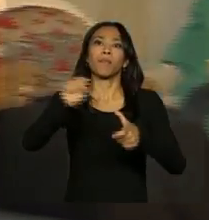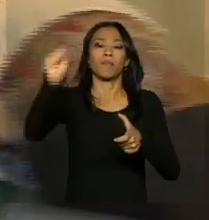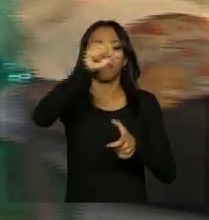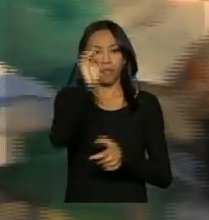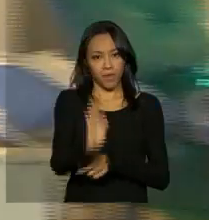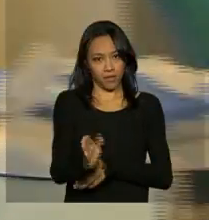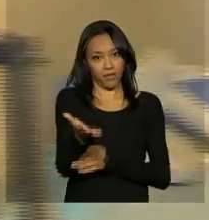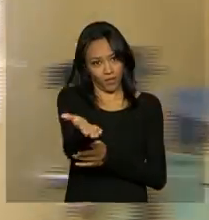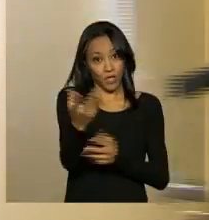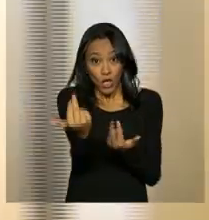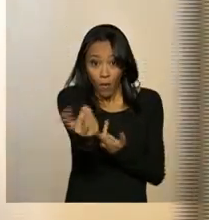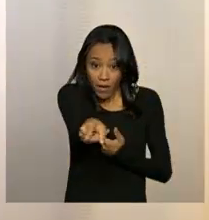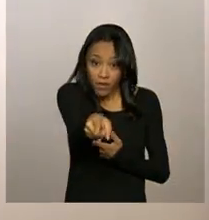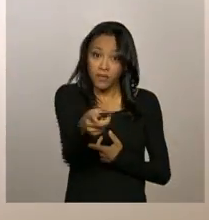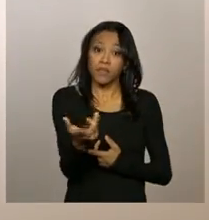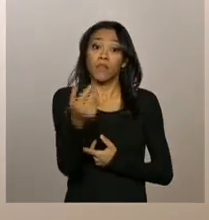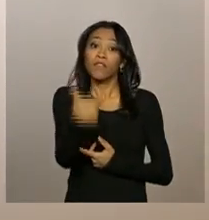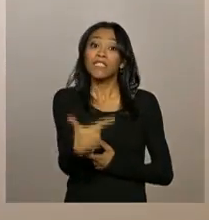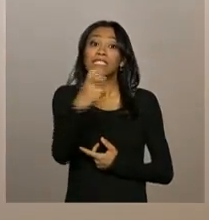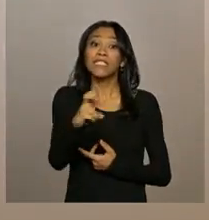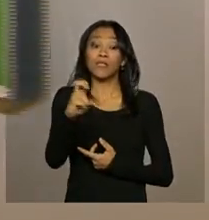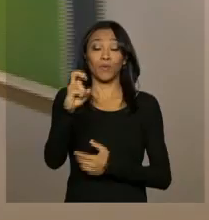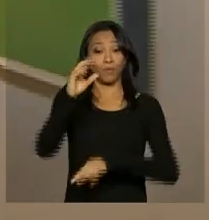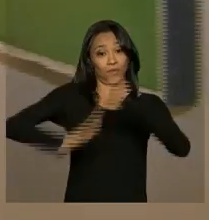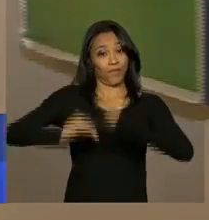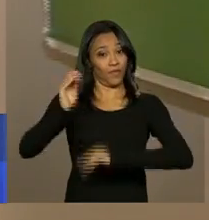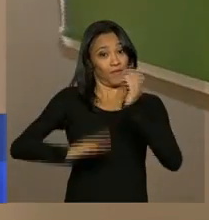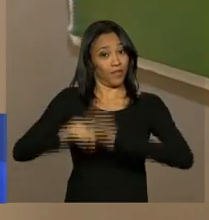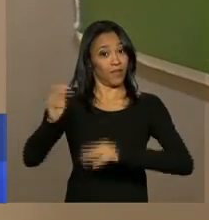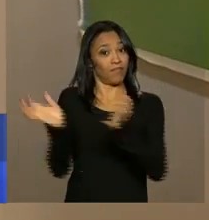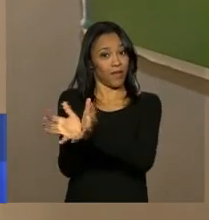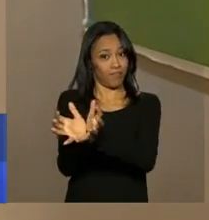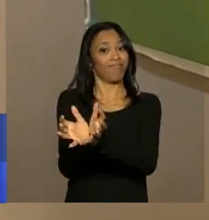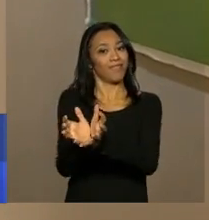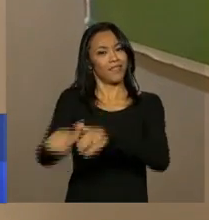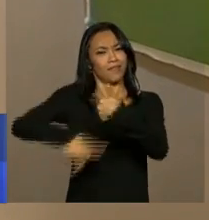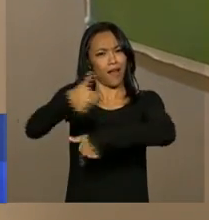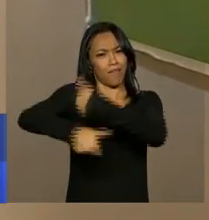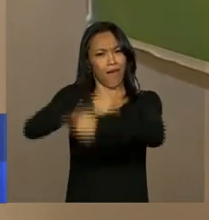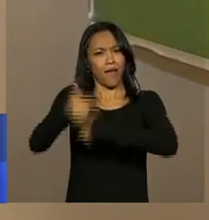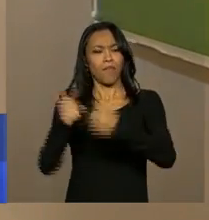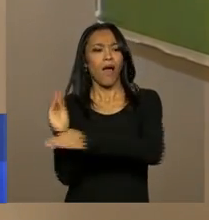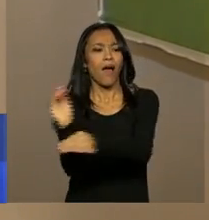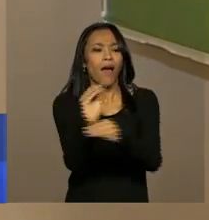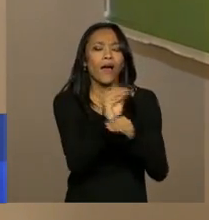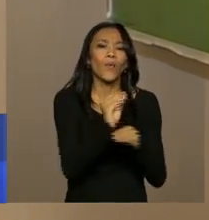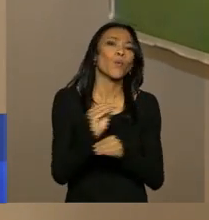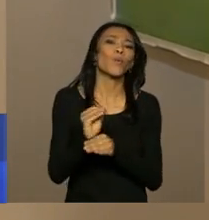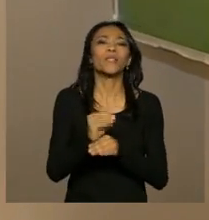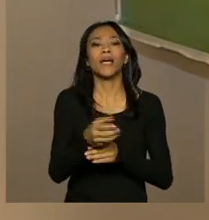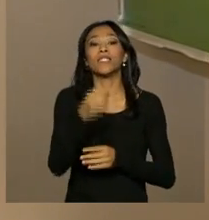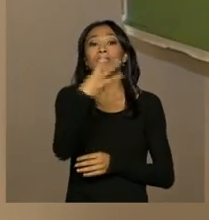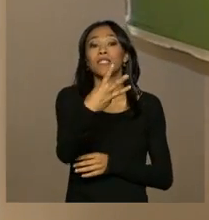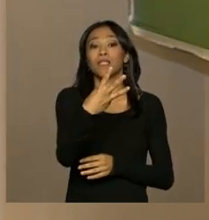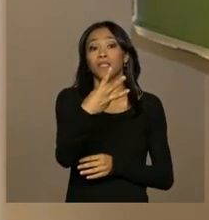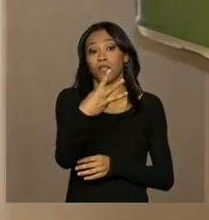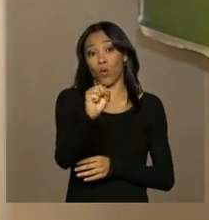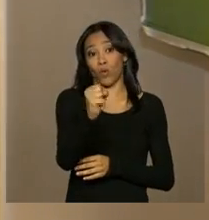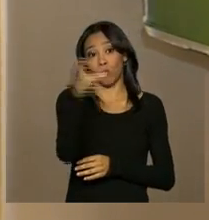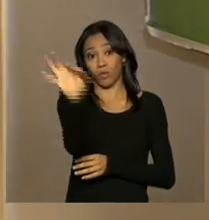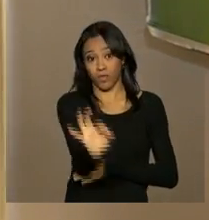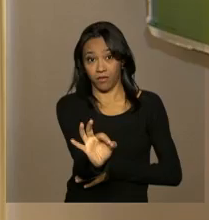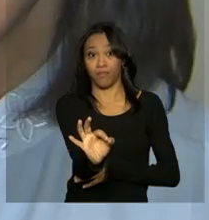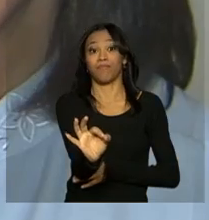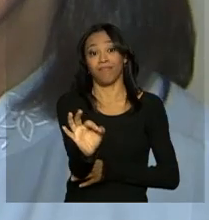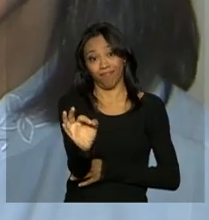pelo país. São cerca de 25 mil equipes que trabalham para garantir a saúde bucal de 38% da população na